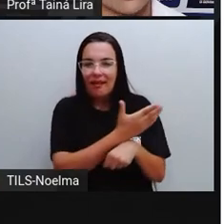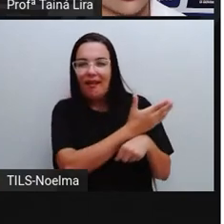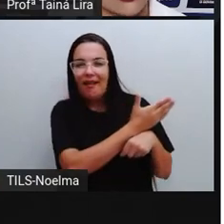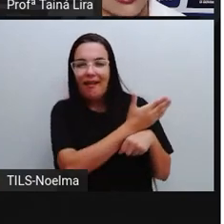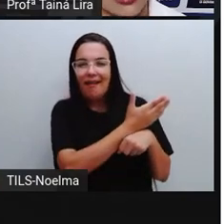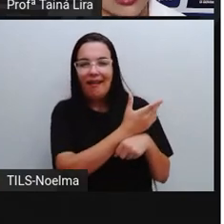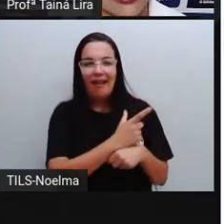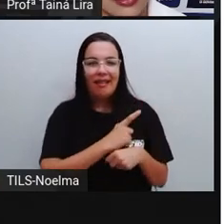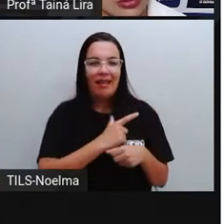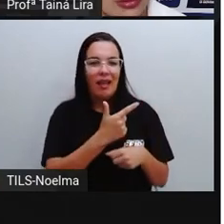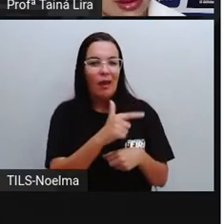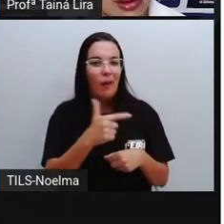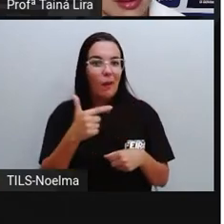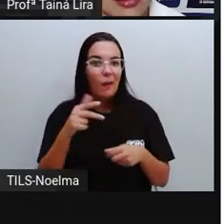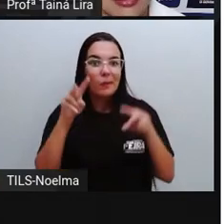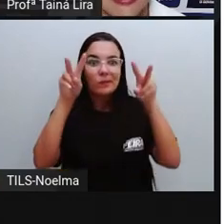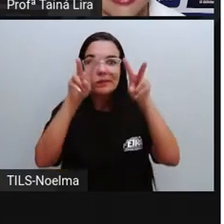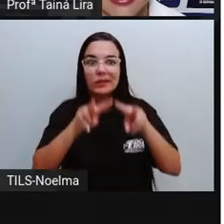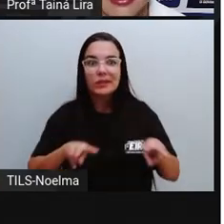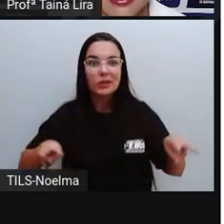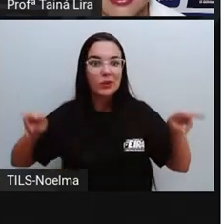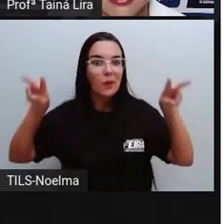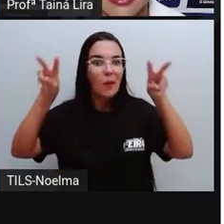gente já tem outros recursos visuais.